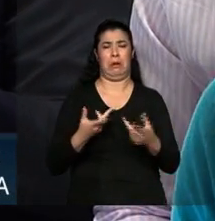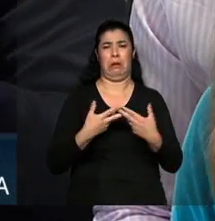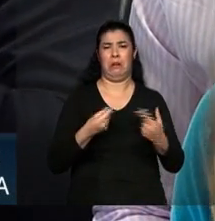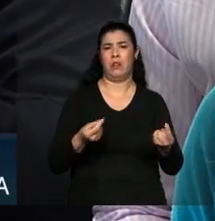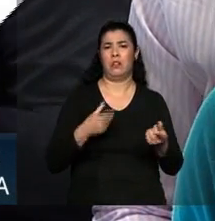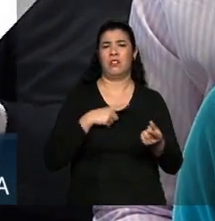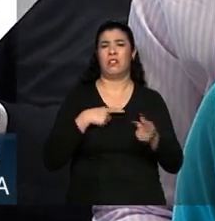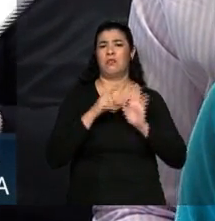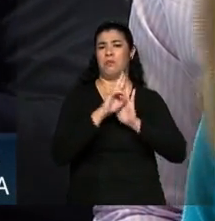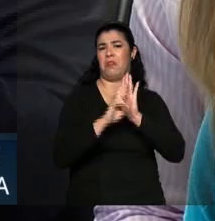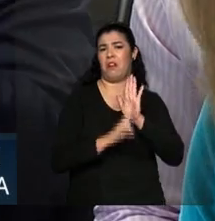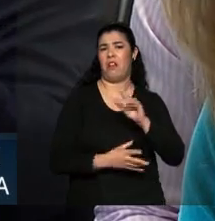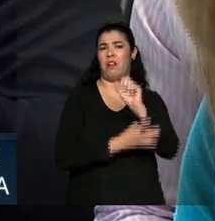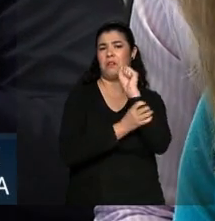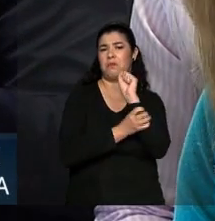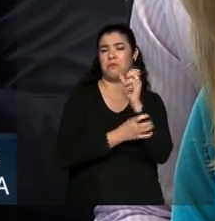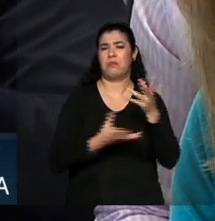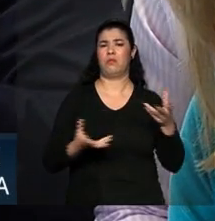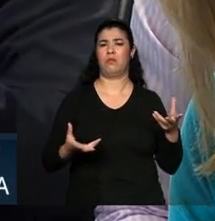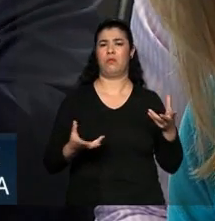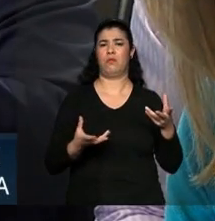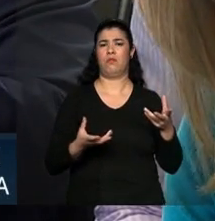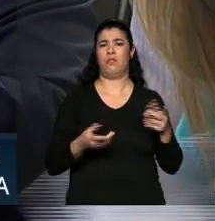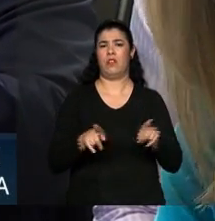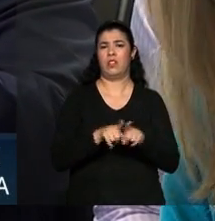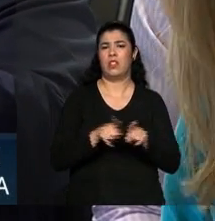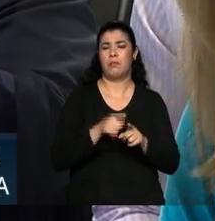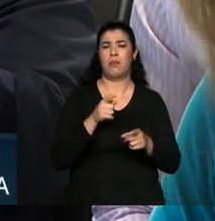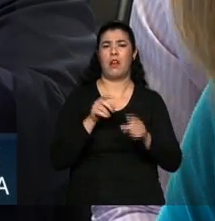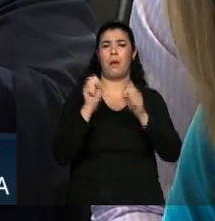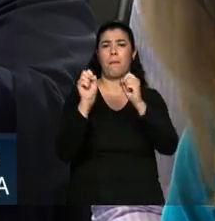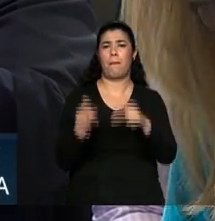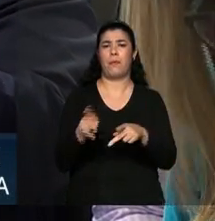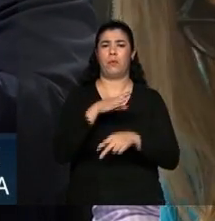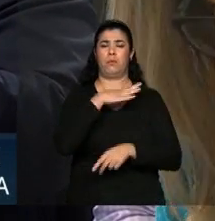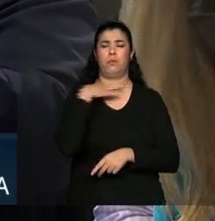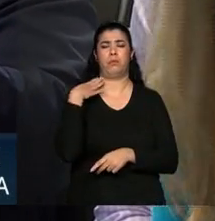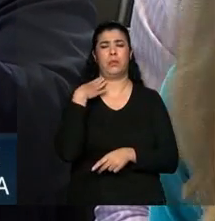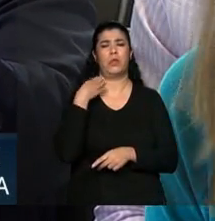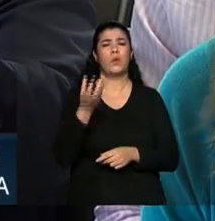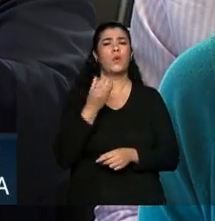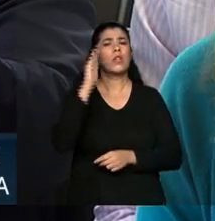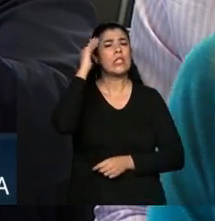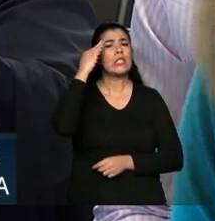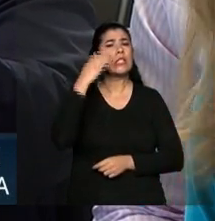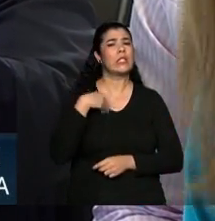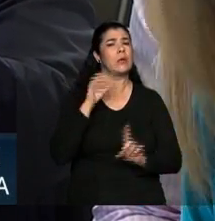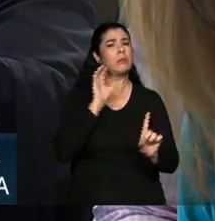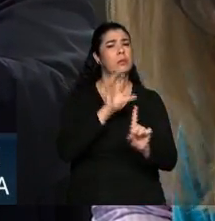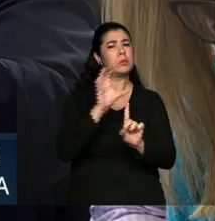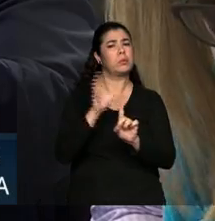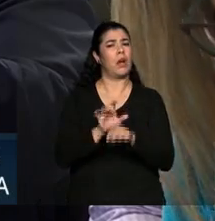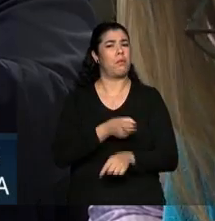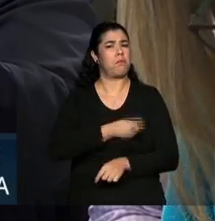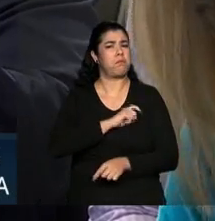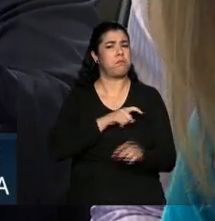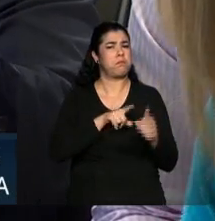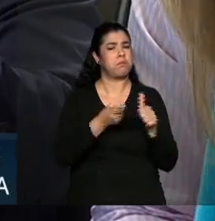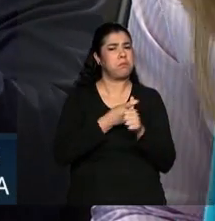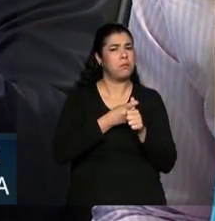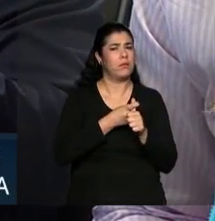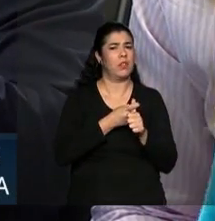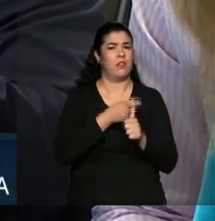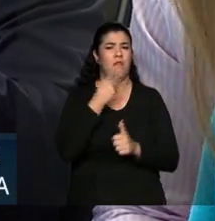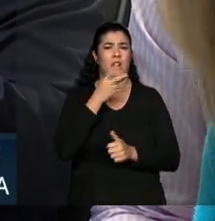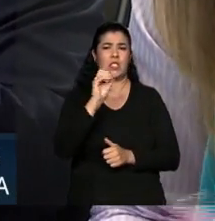fundos do seguro-desemprego, das pensões por morte. Eu queria também entender esse impacto aí na fiscal. Vocês falaram o impacto